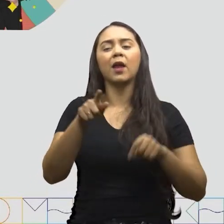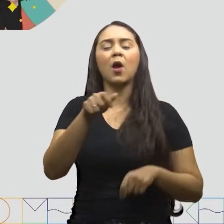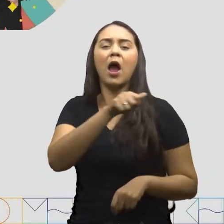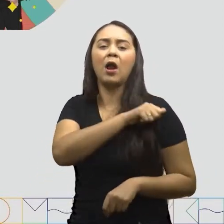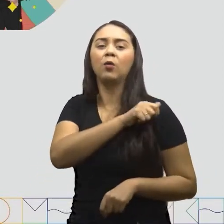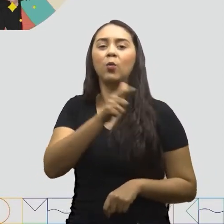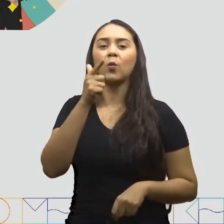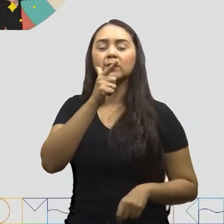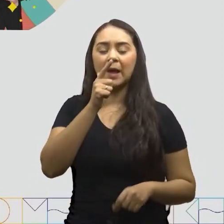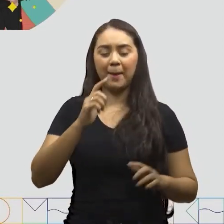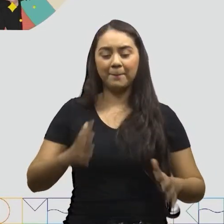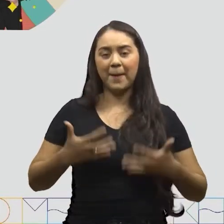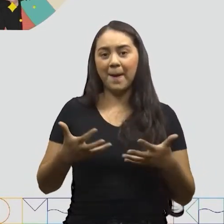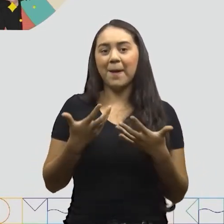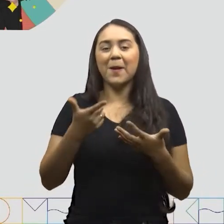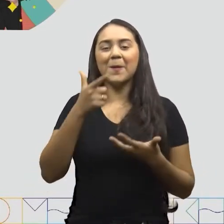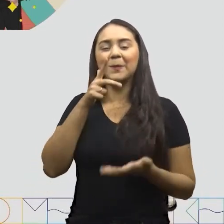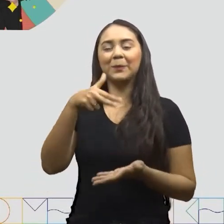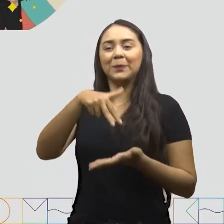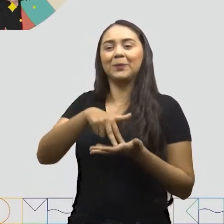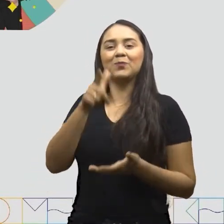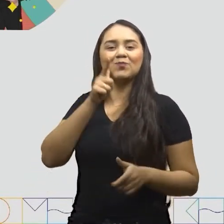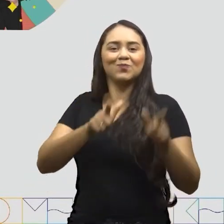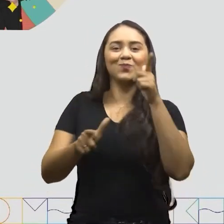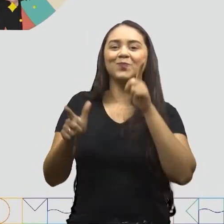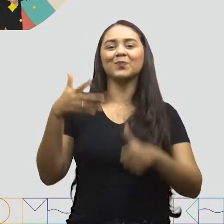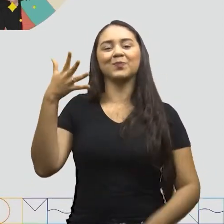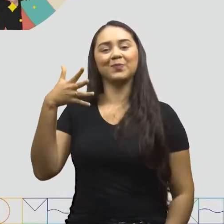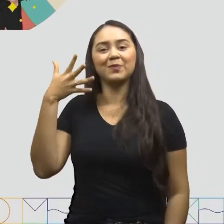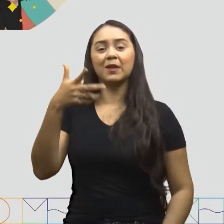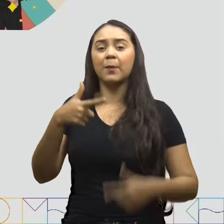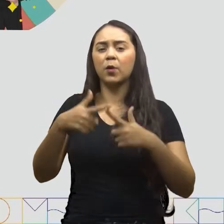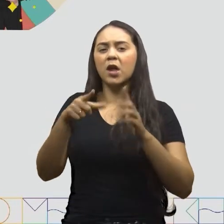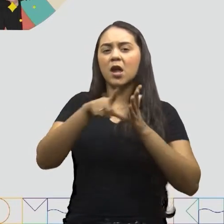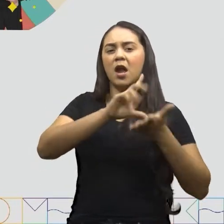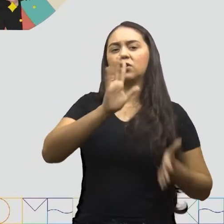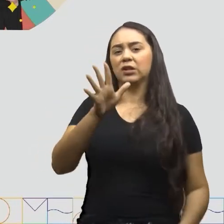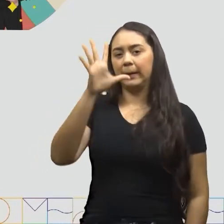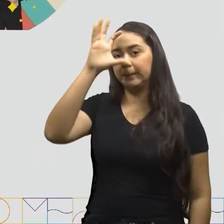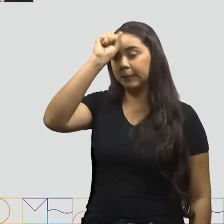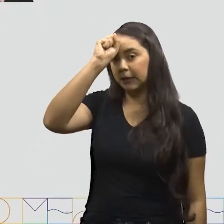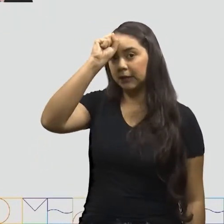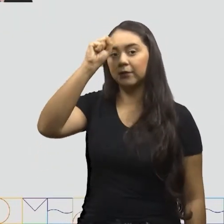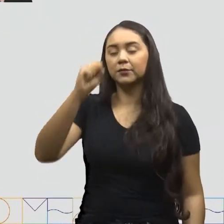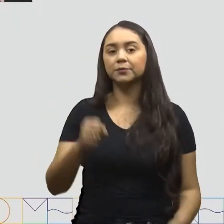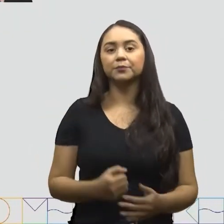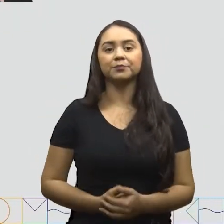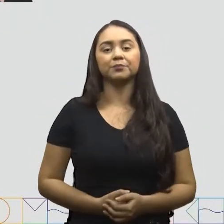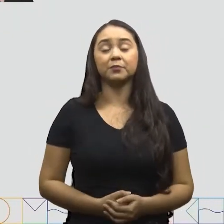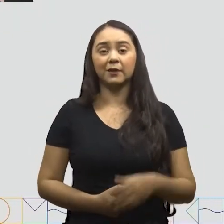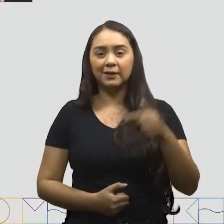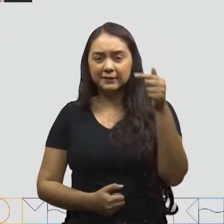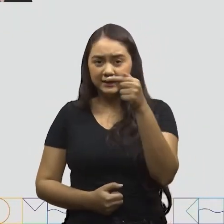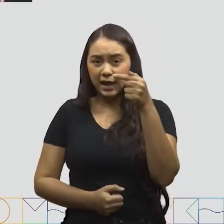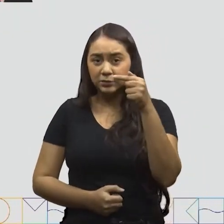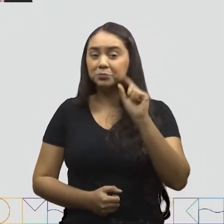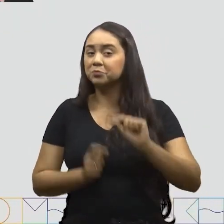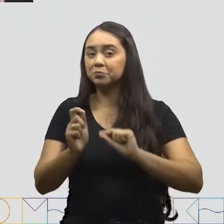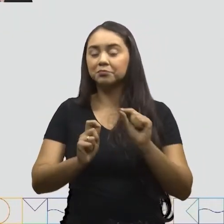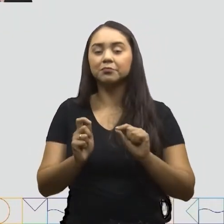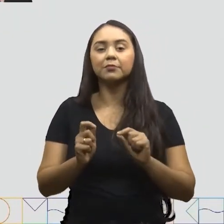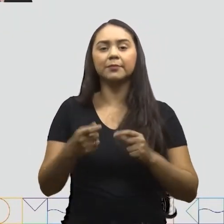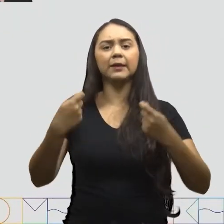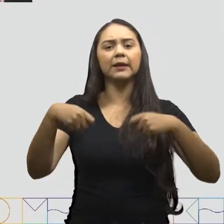se sentirá motivado A compartilhar Aquilo que aprendeu O sétimo passo